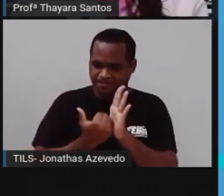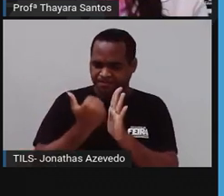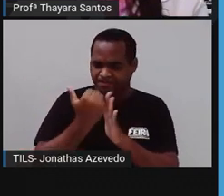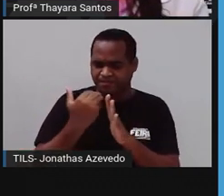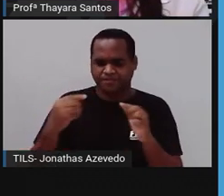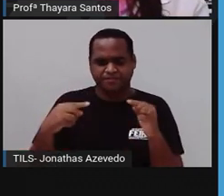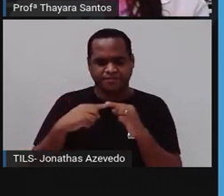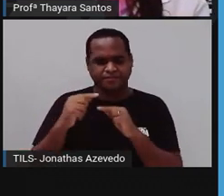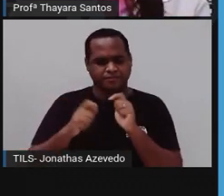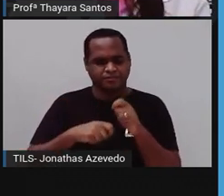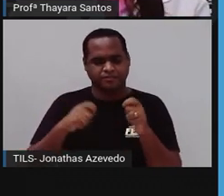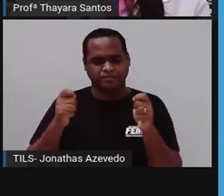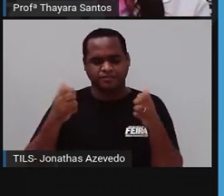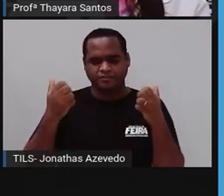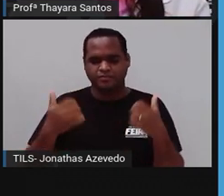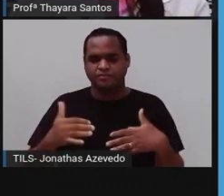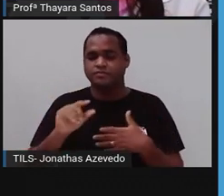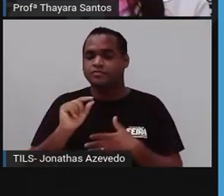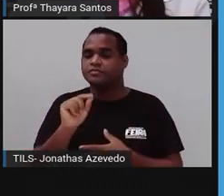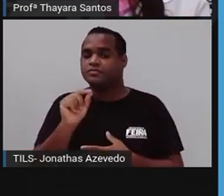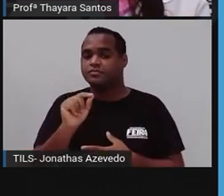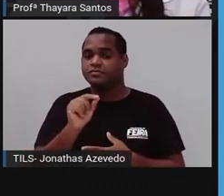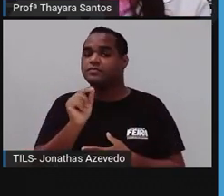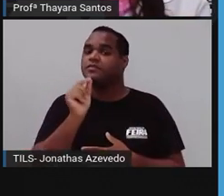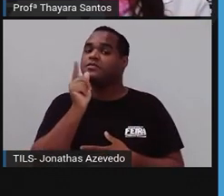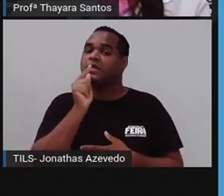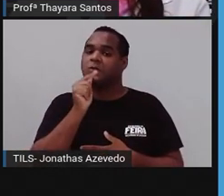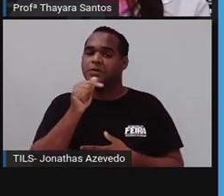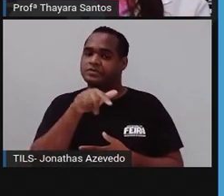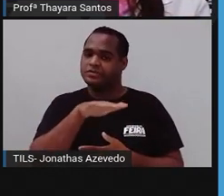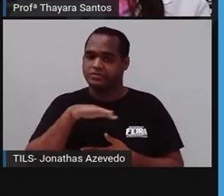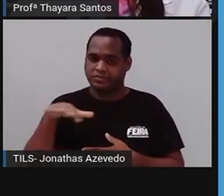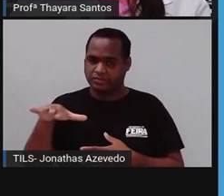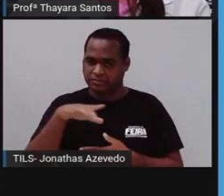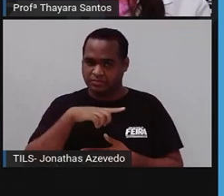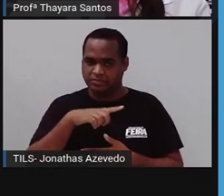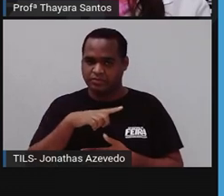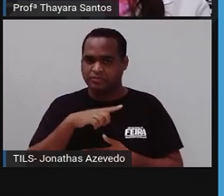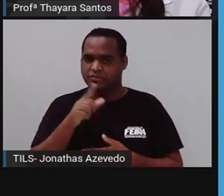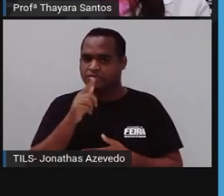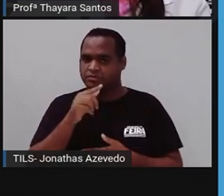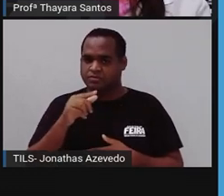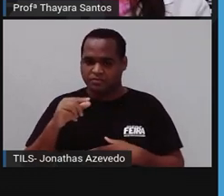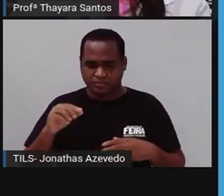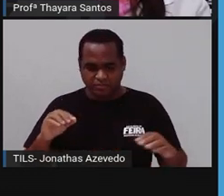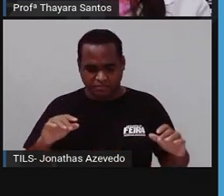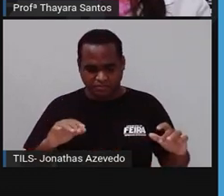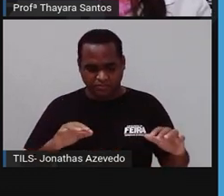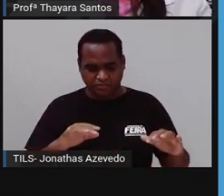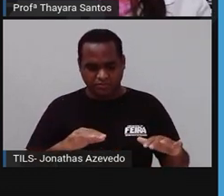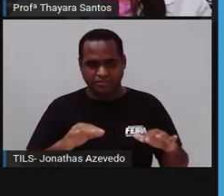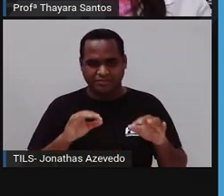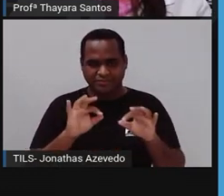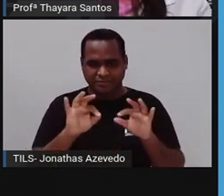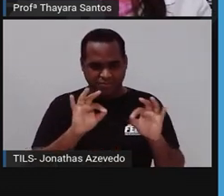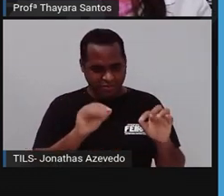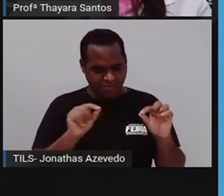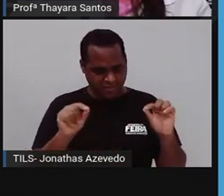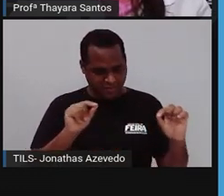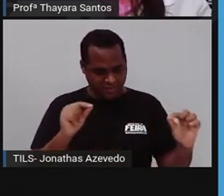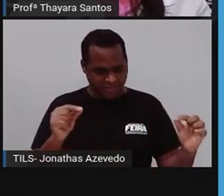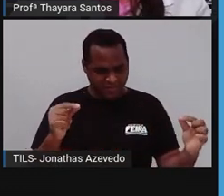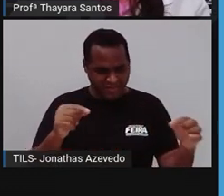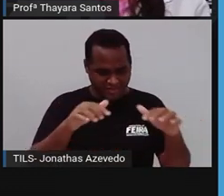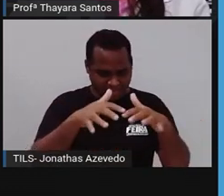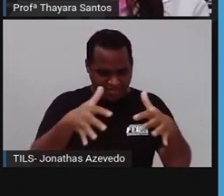processo de fato? A água que está aqui no ambiente, ela vai entrar pelos óxios, por essas aberturazinhas que ele tem ao